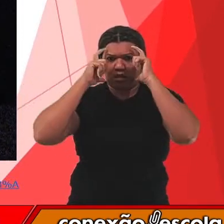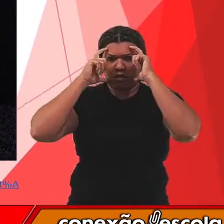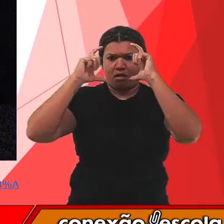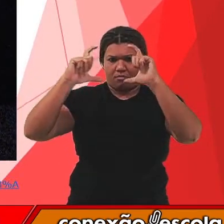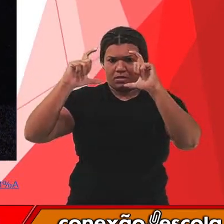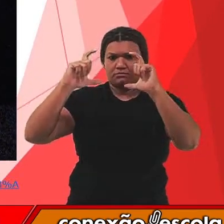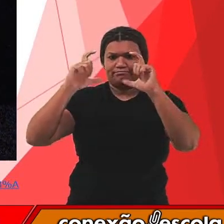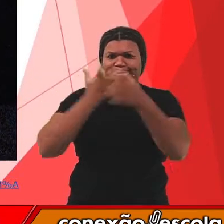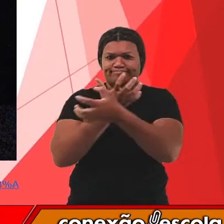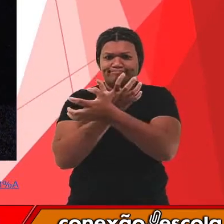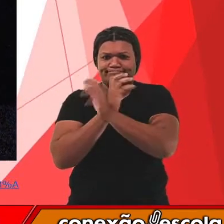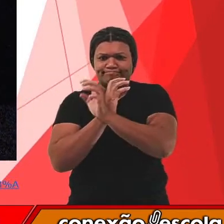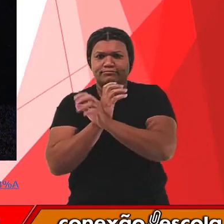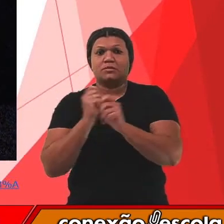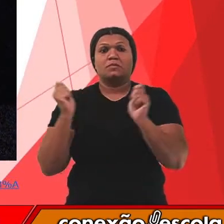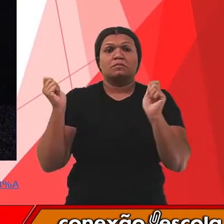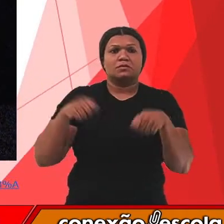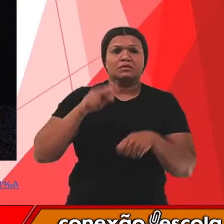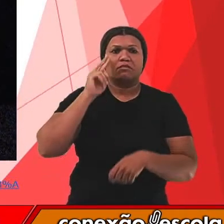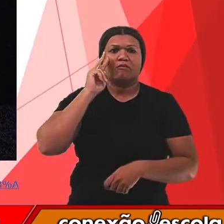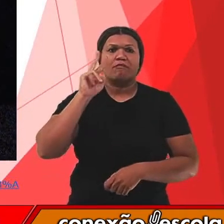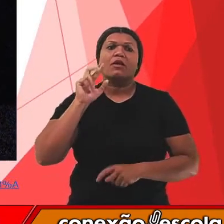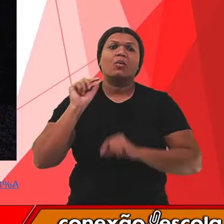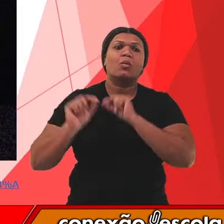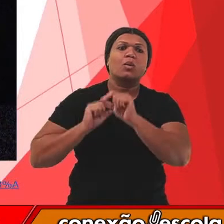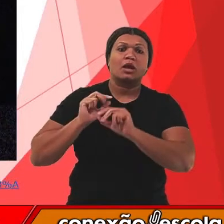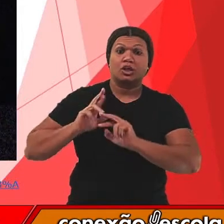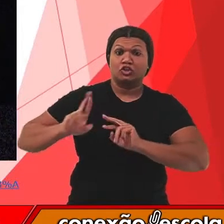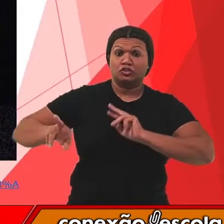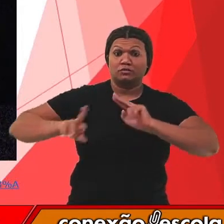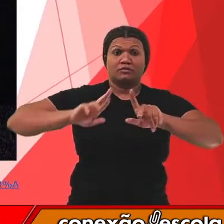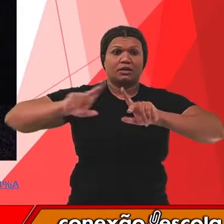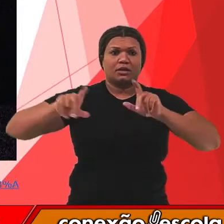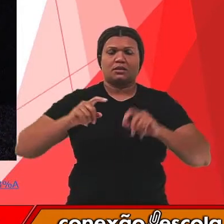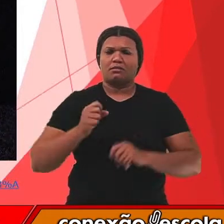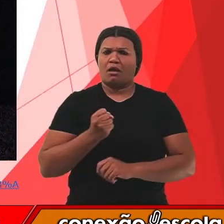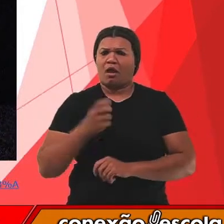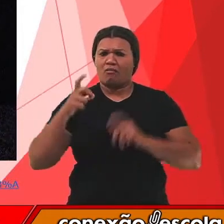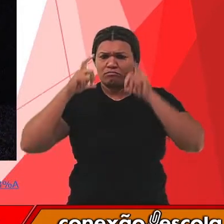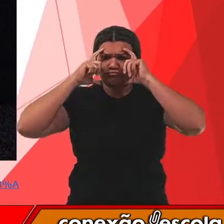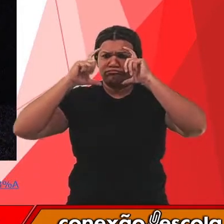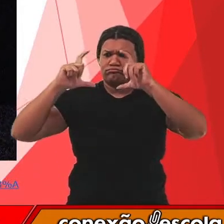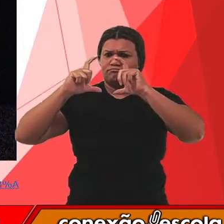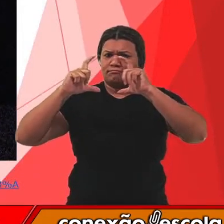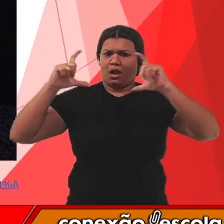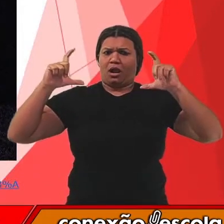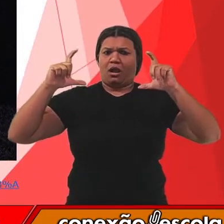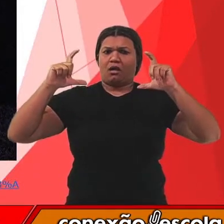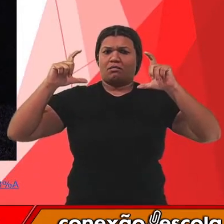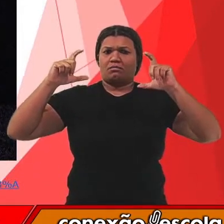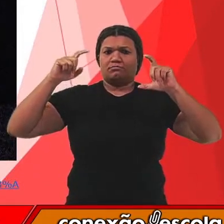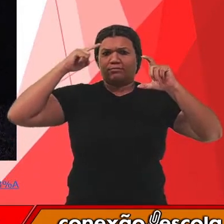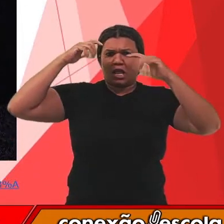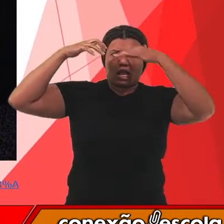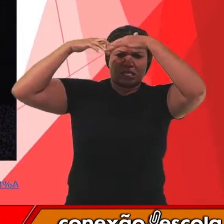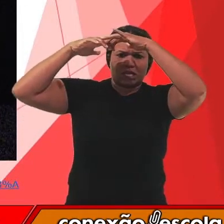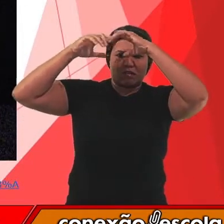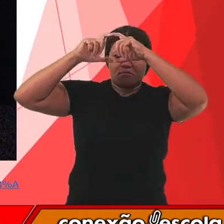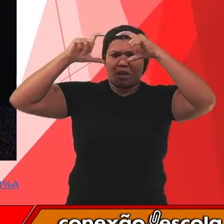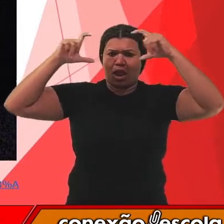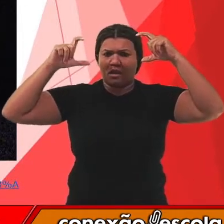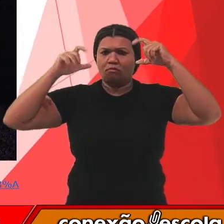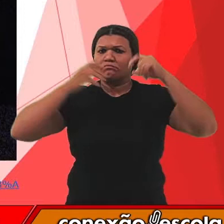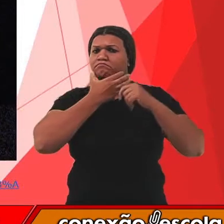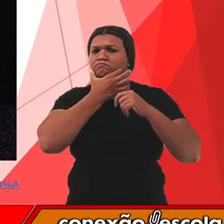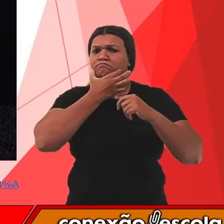questões evolutivas, porque são crânios diferentes entre si. Uns são maiores, a caixa cerebral é maior, a